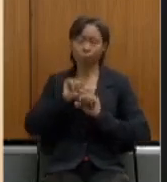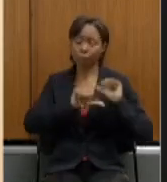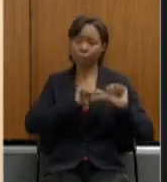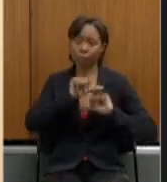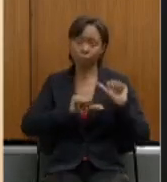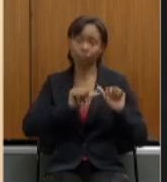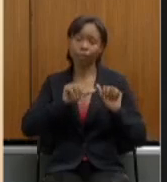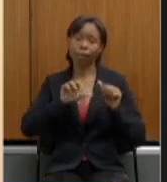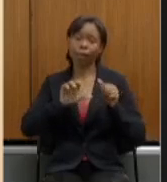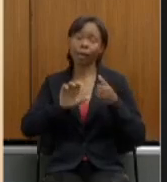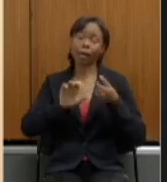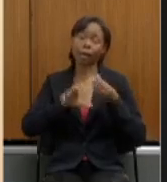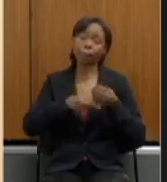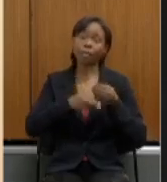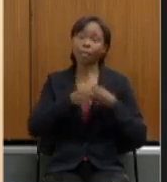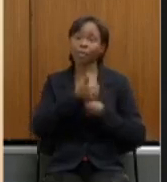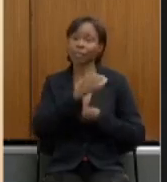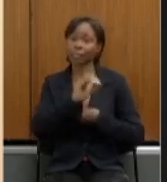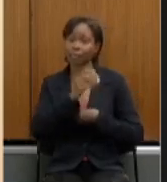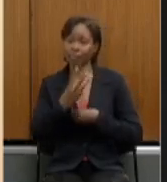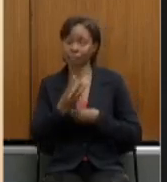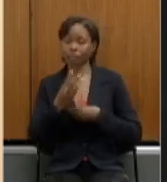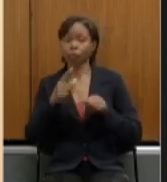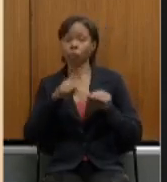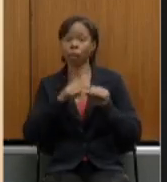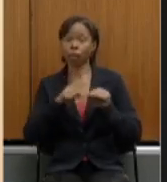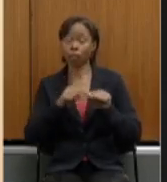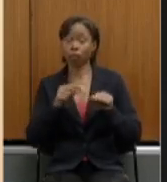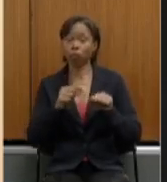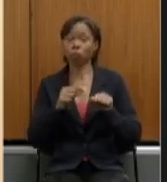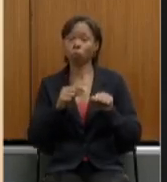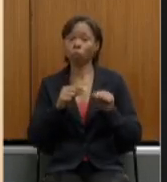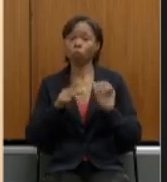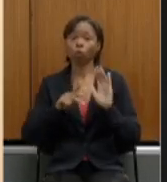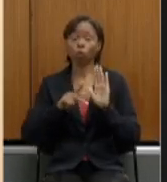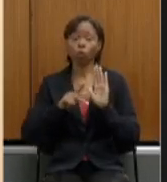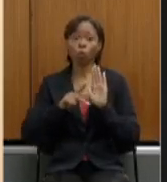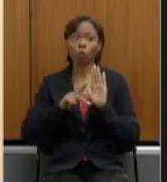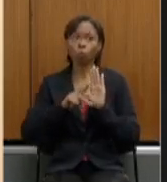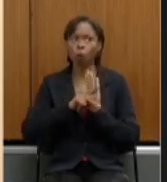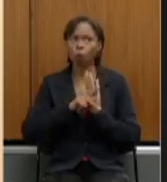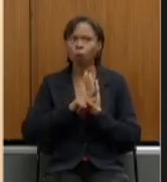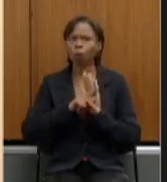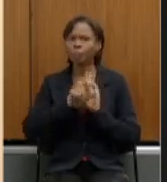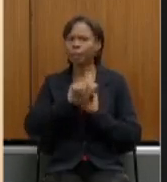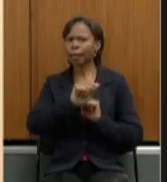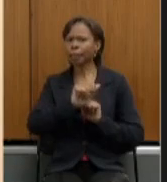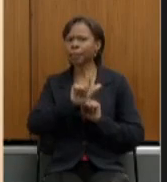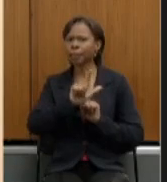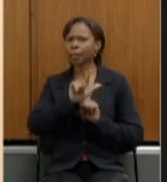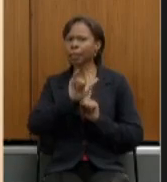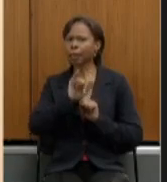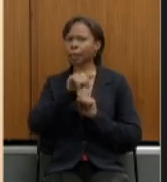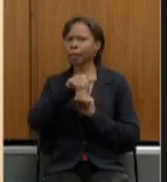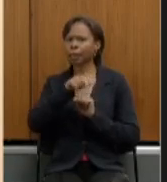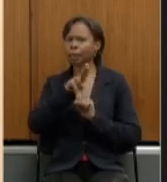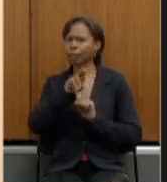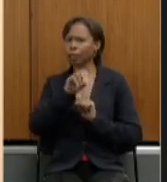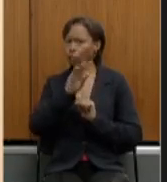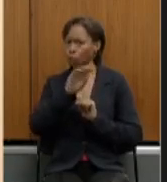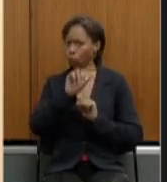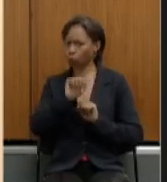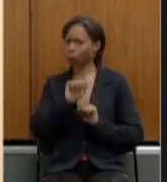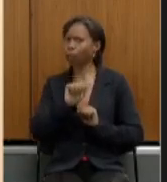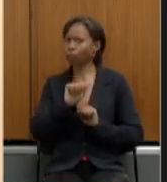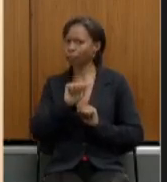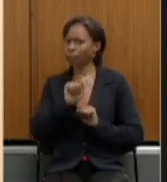149 da constituição federal que é o artigo que fala das alíquotas e nesse artigo nós temos dois pontos